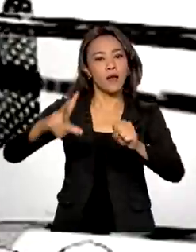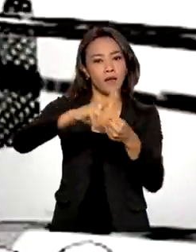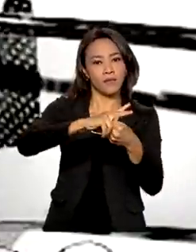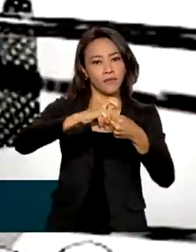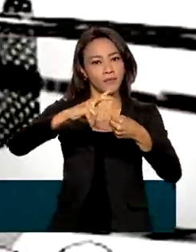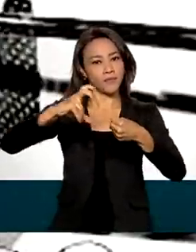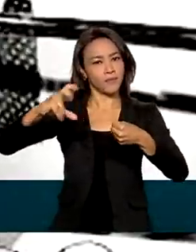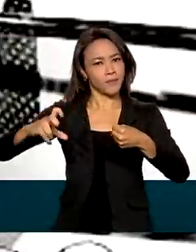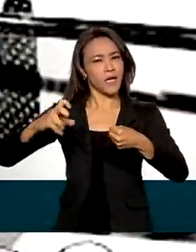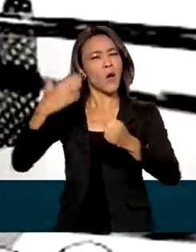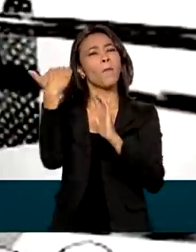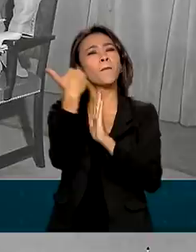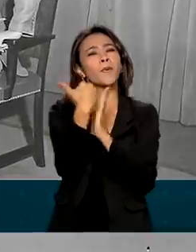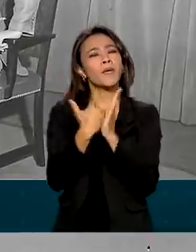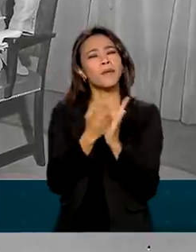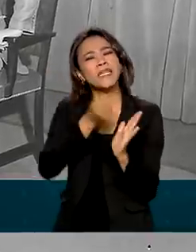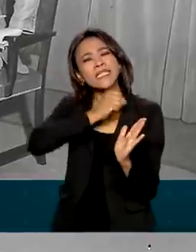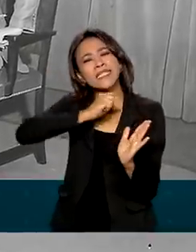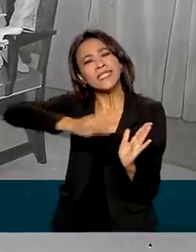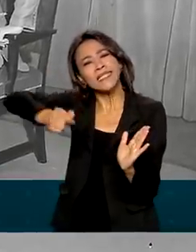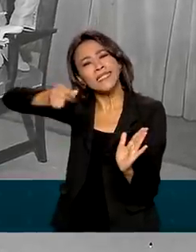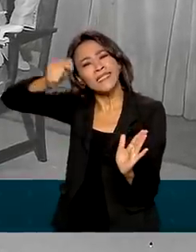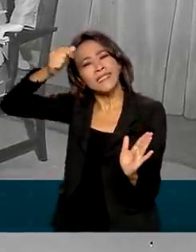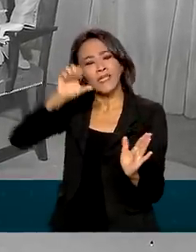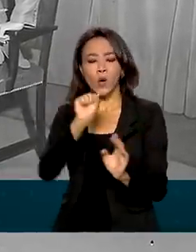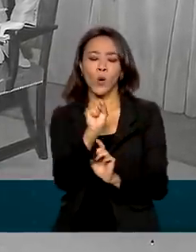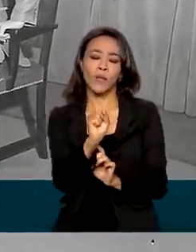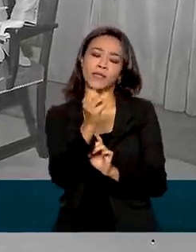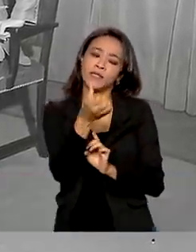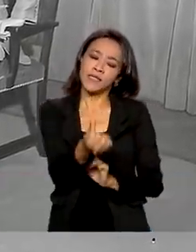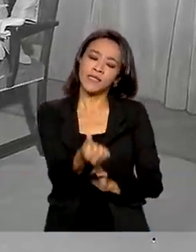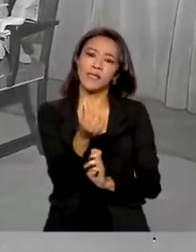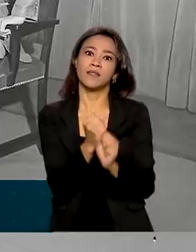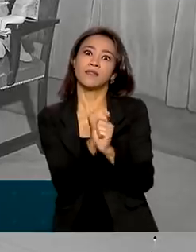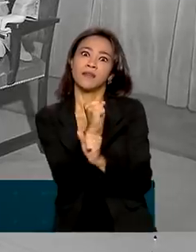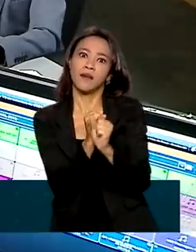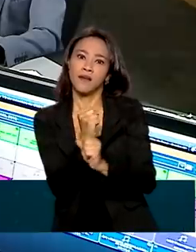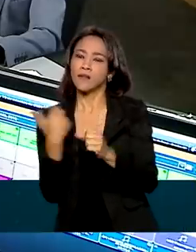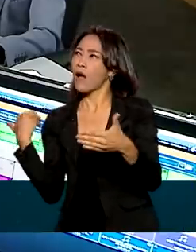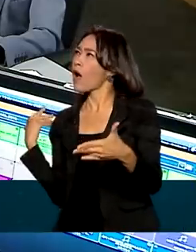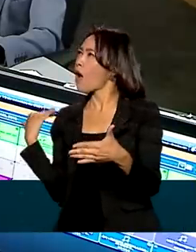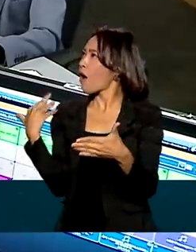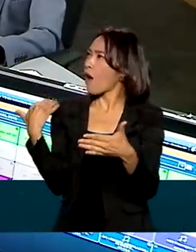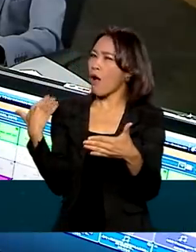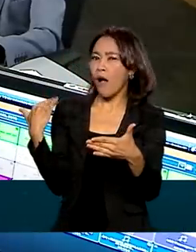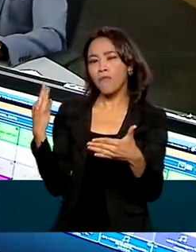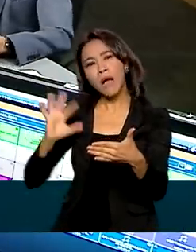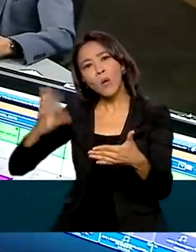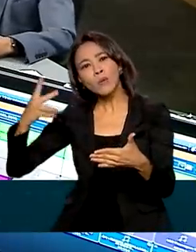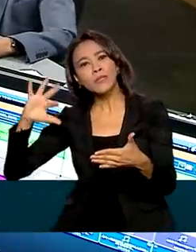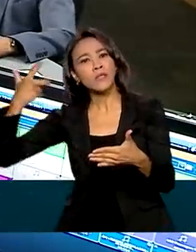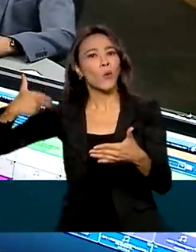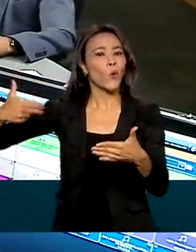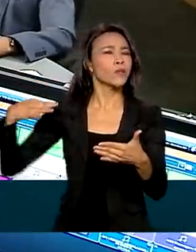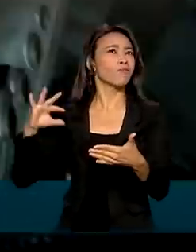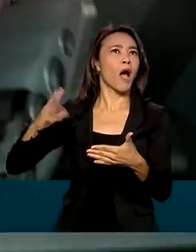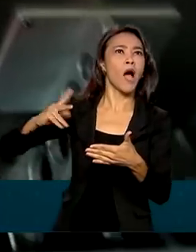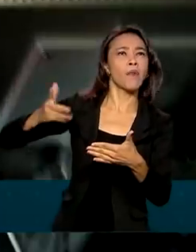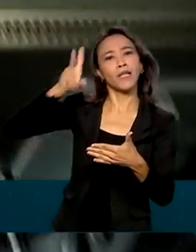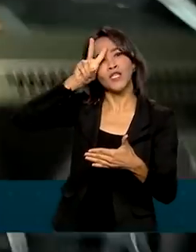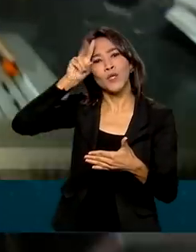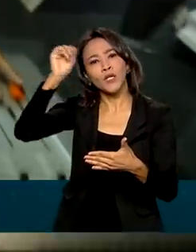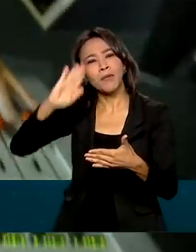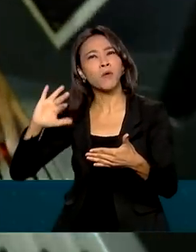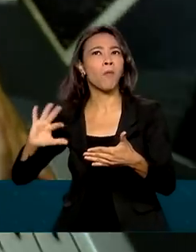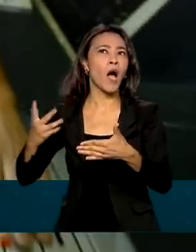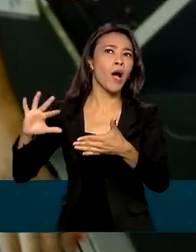mais antigo do país, com 86 anos no ar. Nesta trajetória, momentos marcantes da história brasileira foram